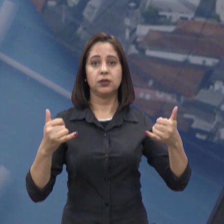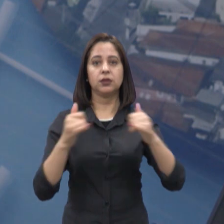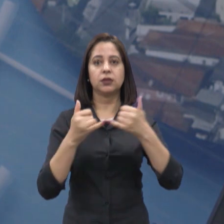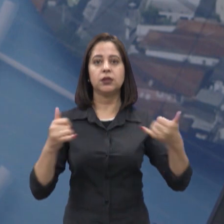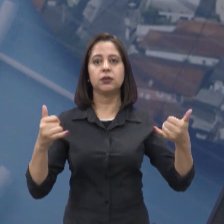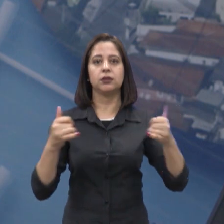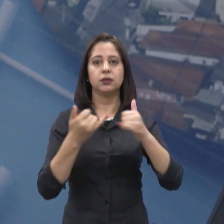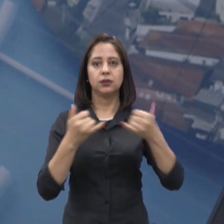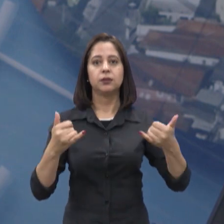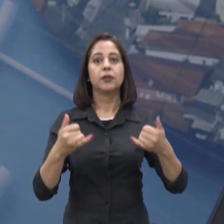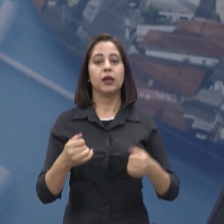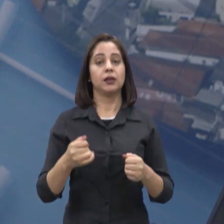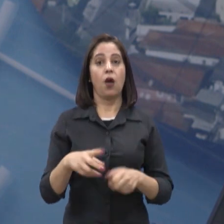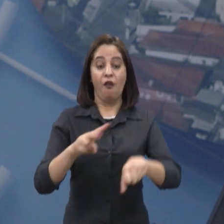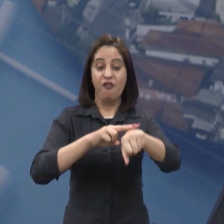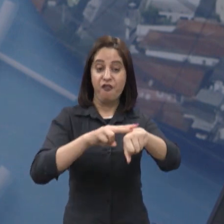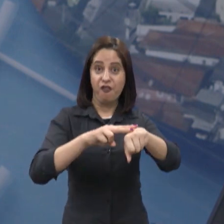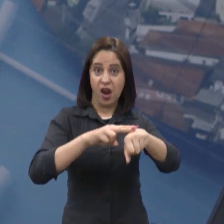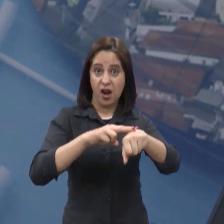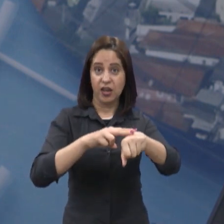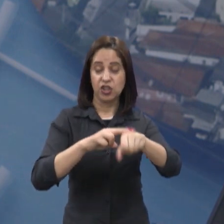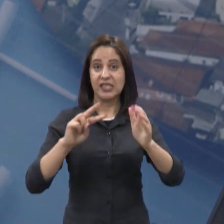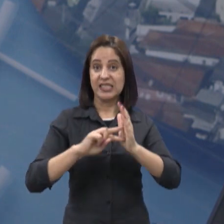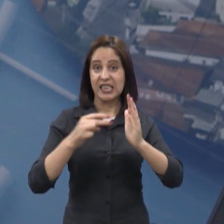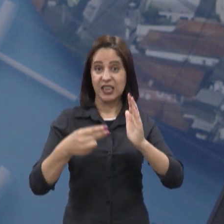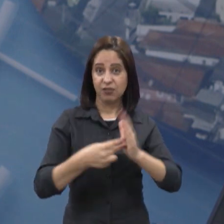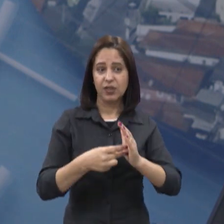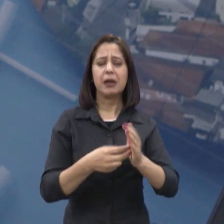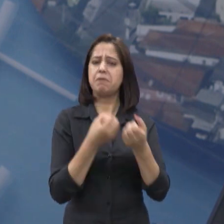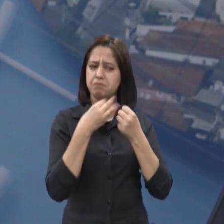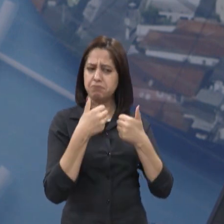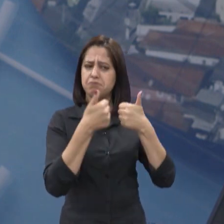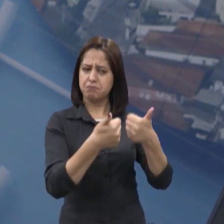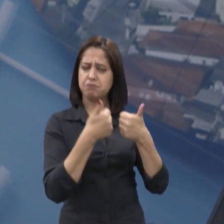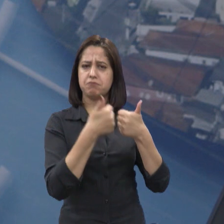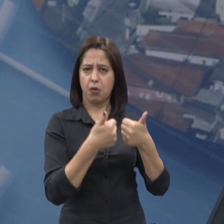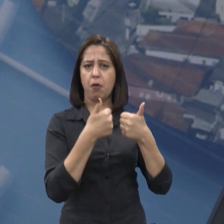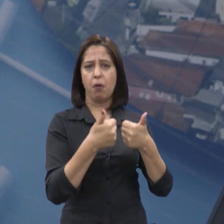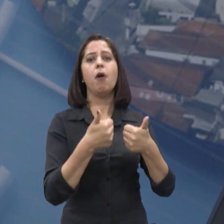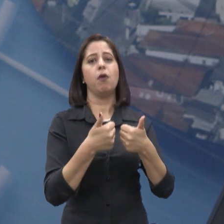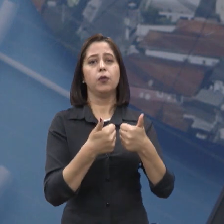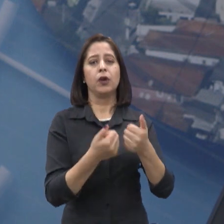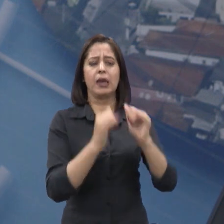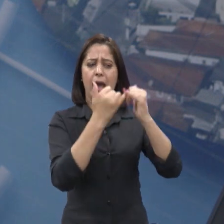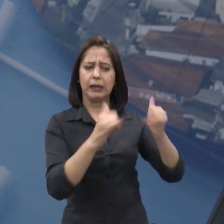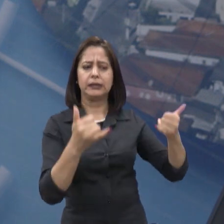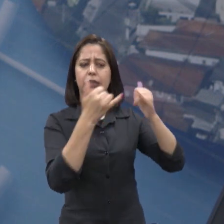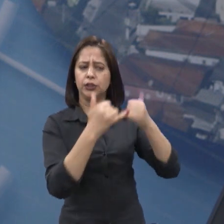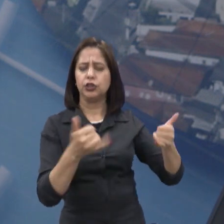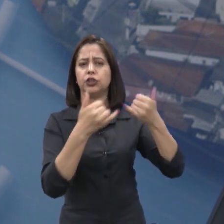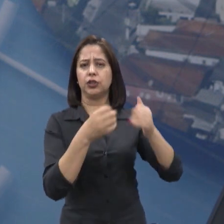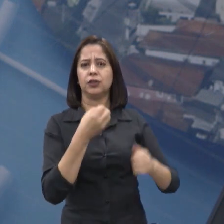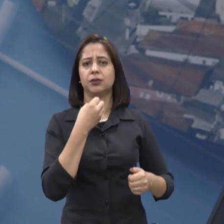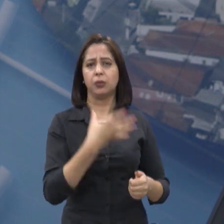A bandeira verde, por exemplo, são pra condições favoráveis pra que geração de energia, pra que rola